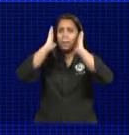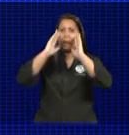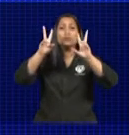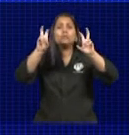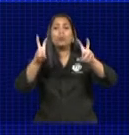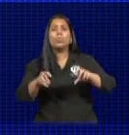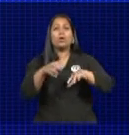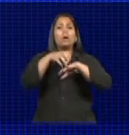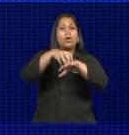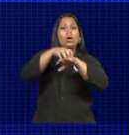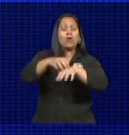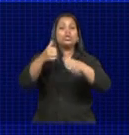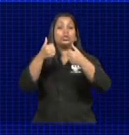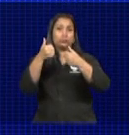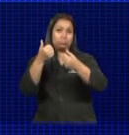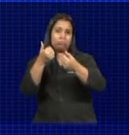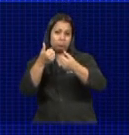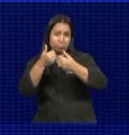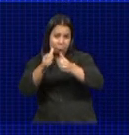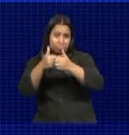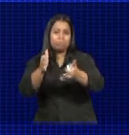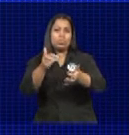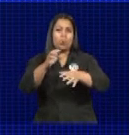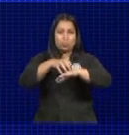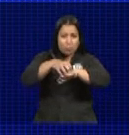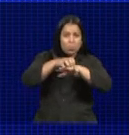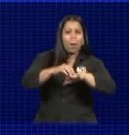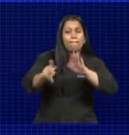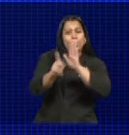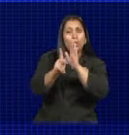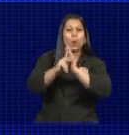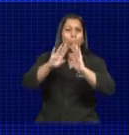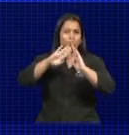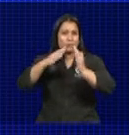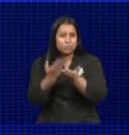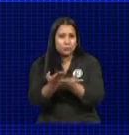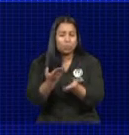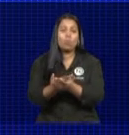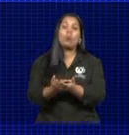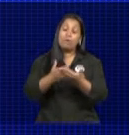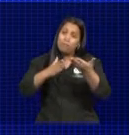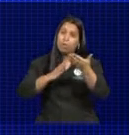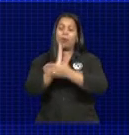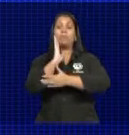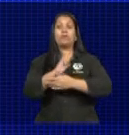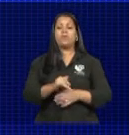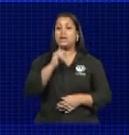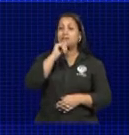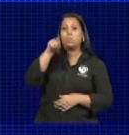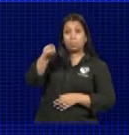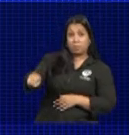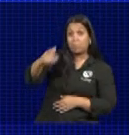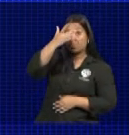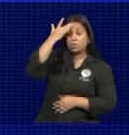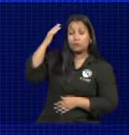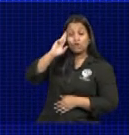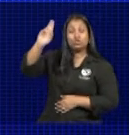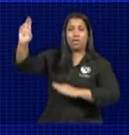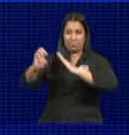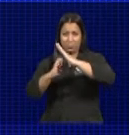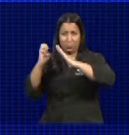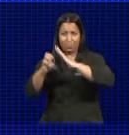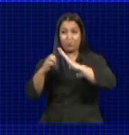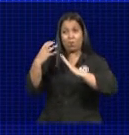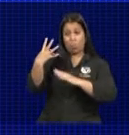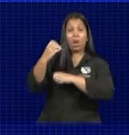sobre o transporte escolar também foi aprovado. A matéria faculta ao proprietário de empresa do setor, com